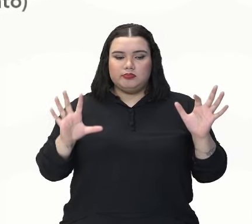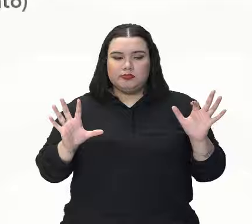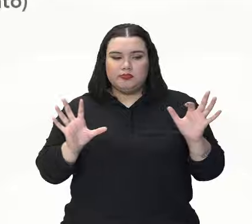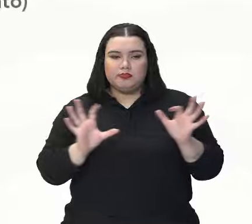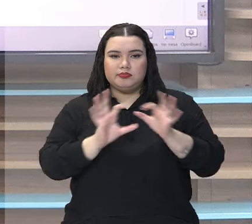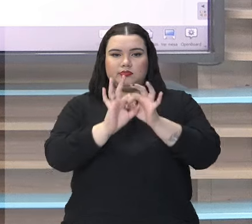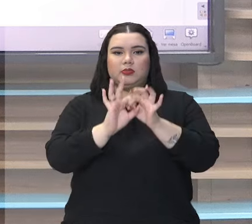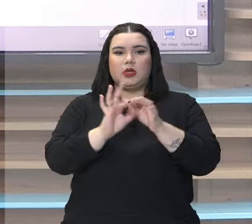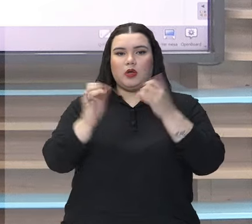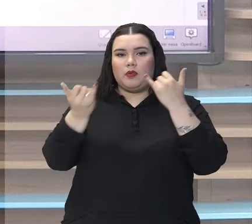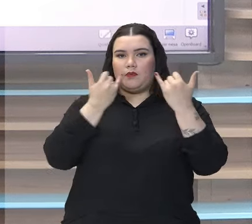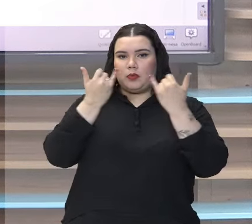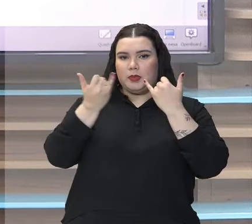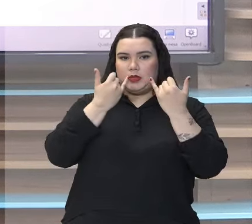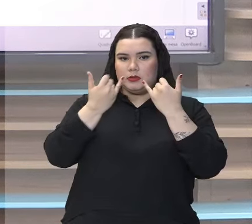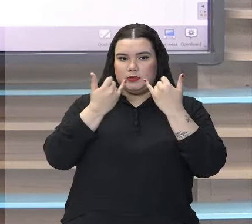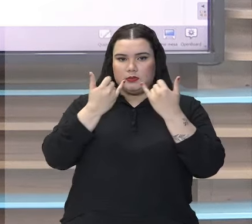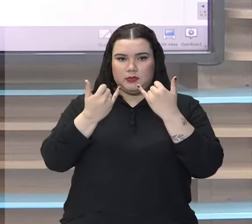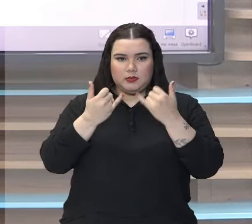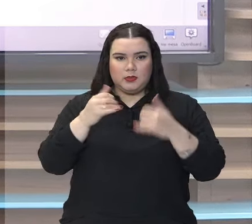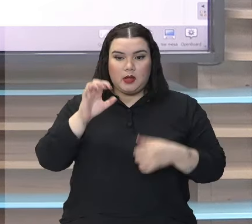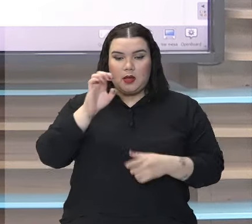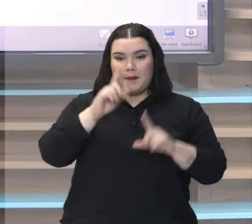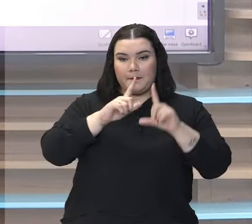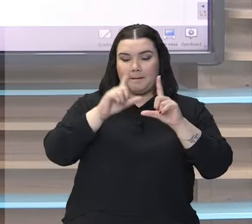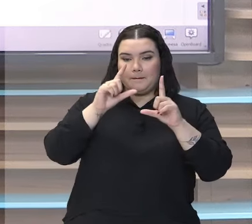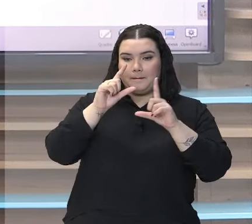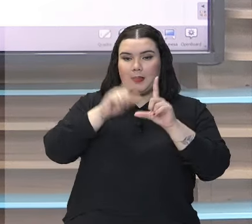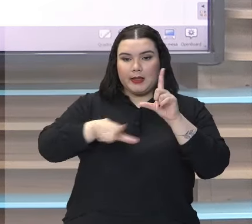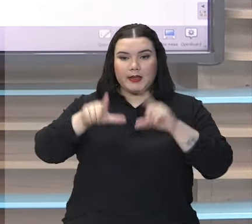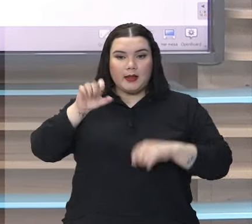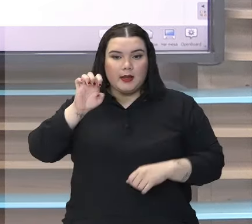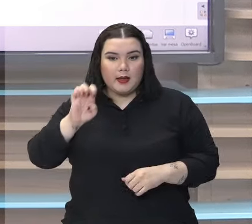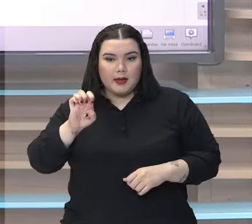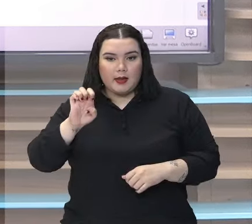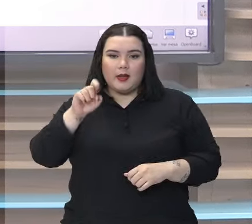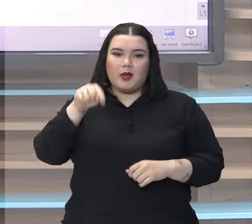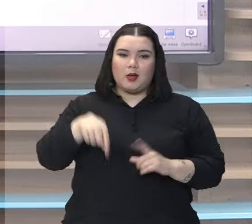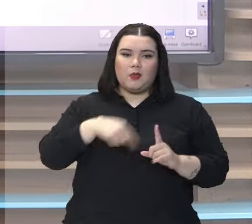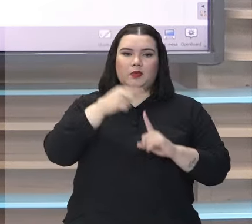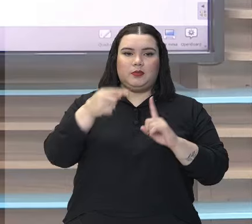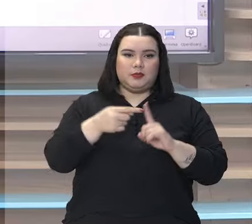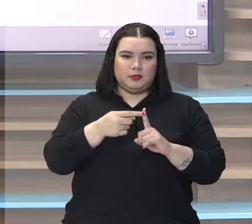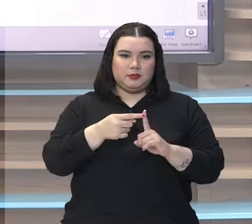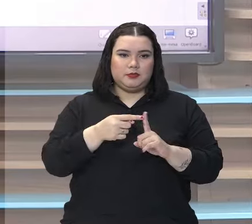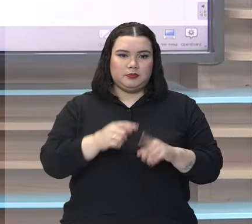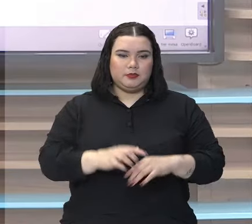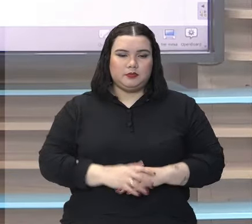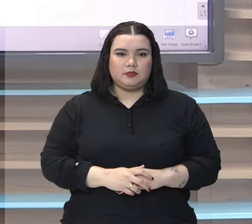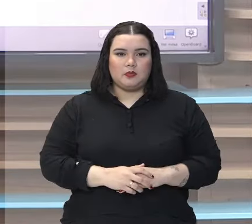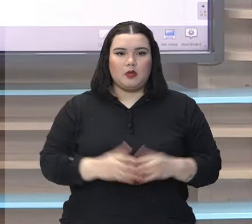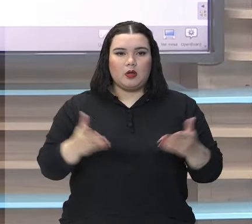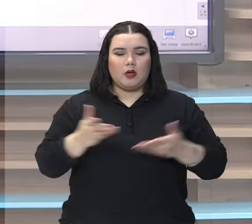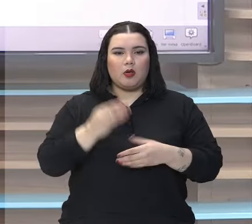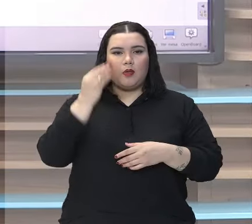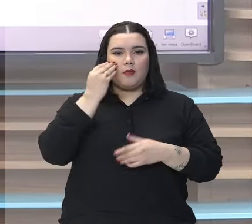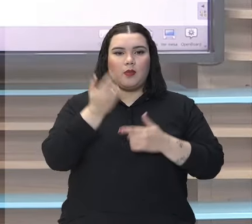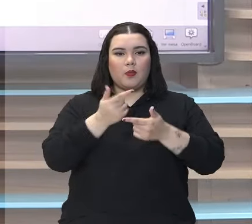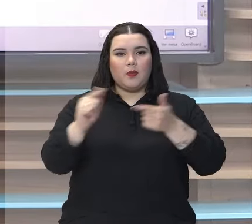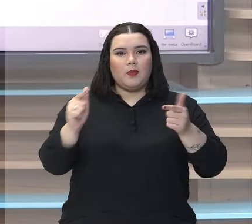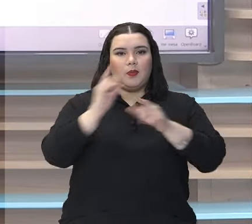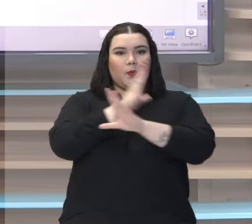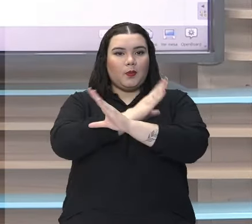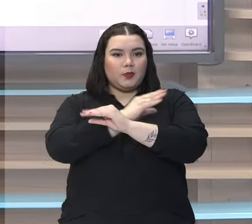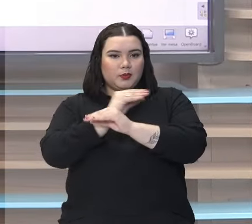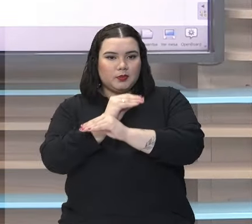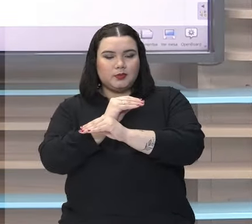de informações. Então, o E, ele traz essa ideia. E vamos verificar algumas conjunções, que